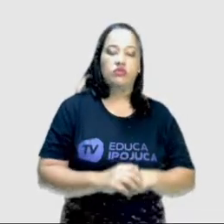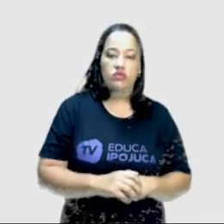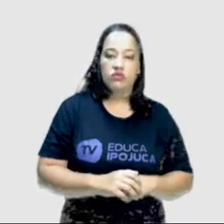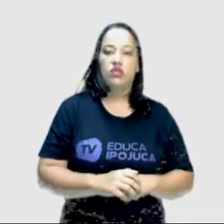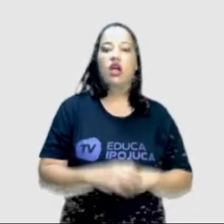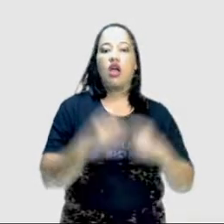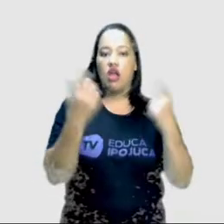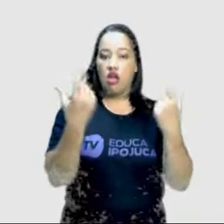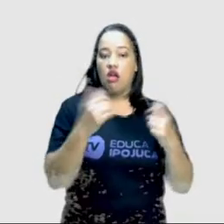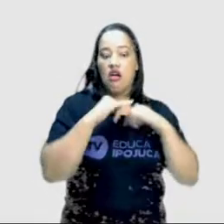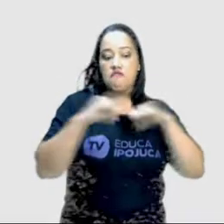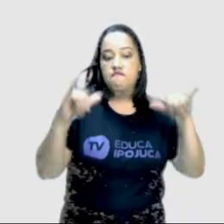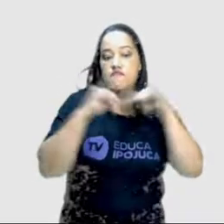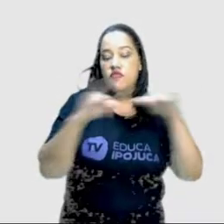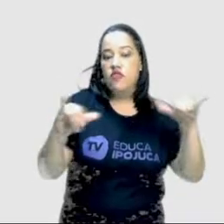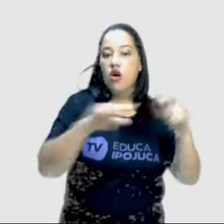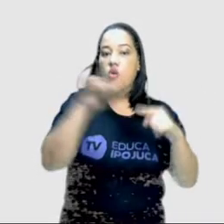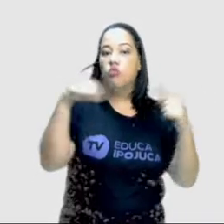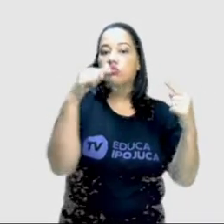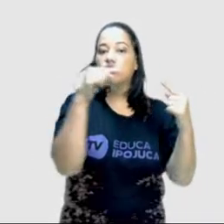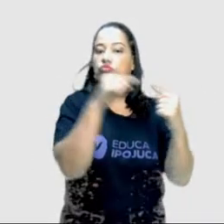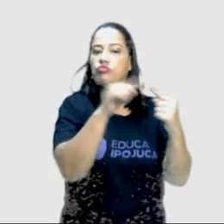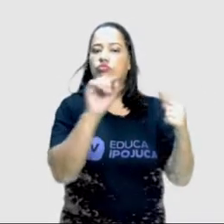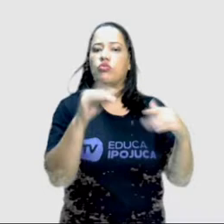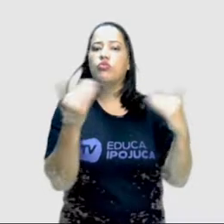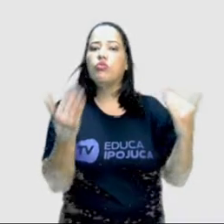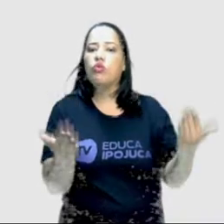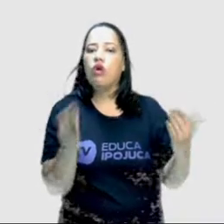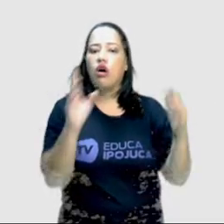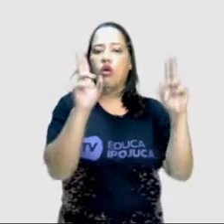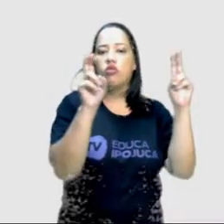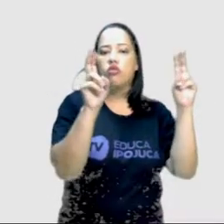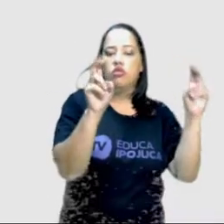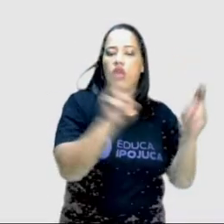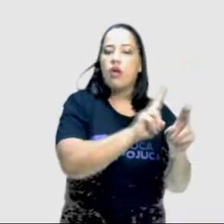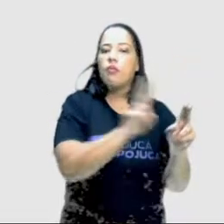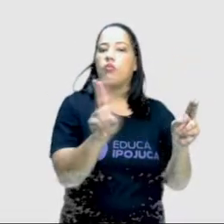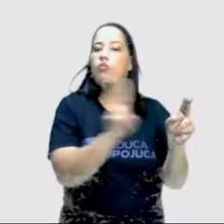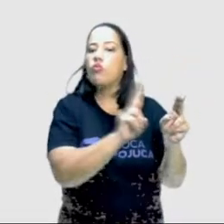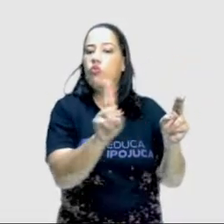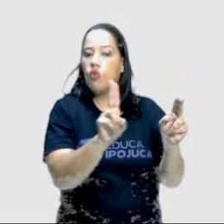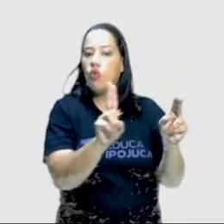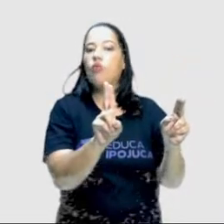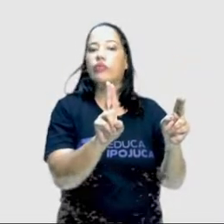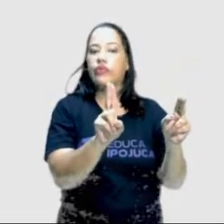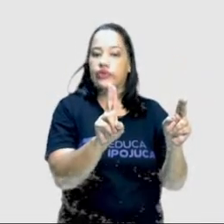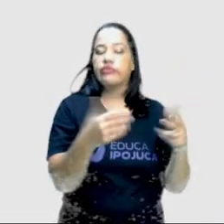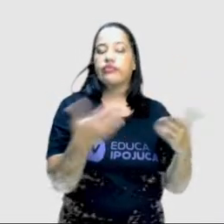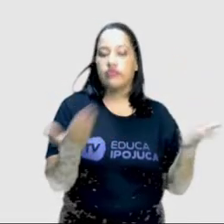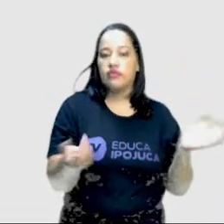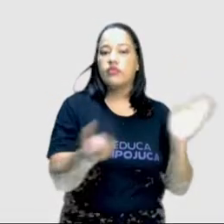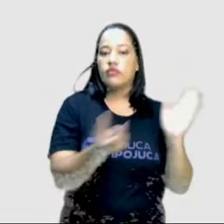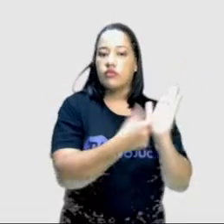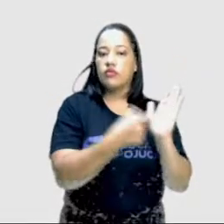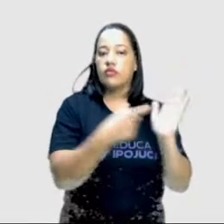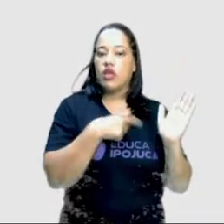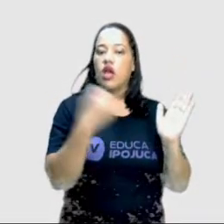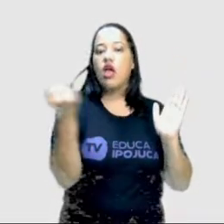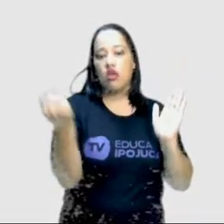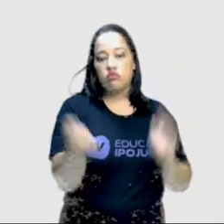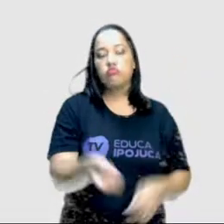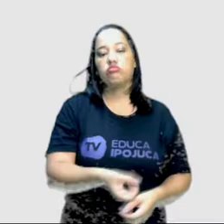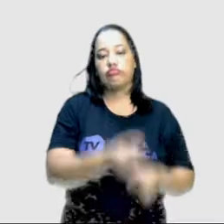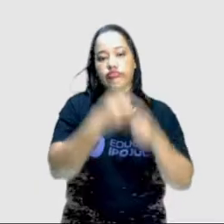que a campanha é, qual o propósito da campanha, qual o tema e qual o nome da campanha. Logo, seria o slogan